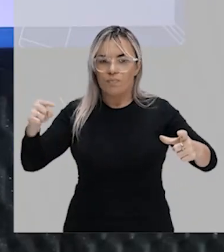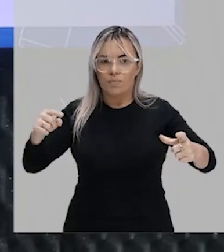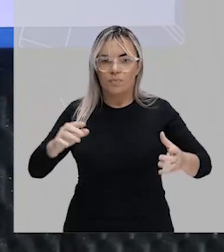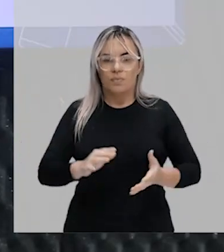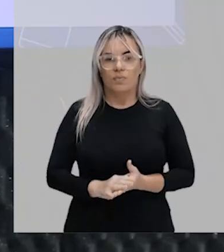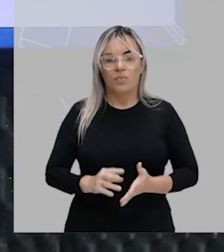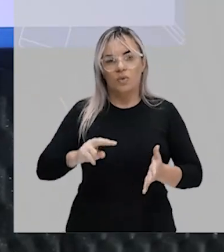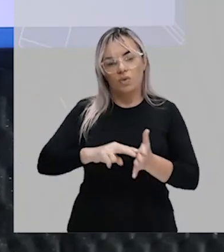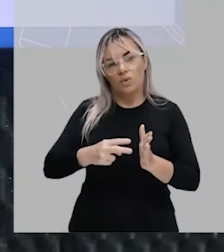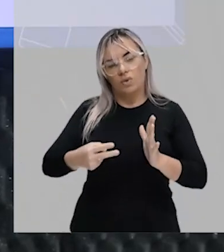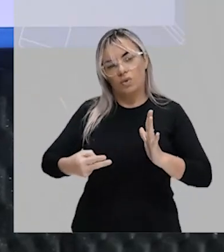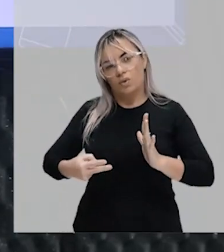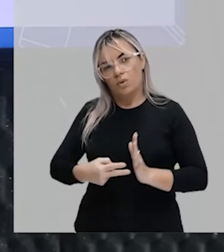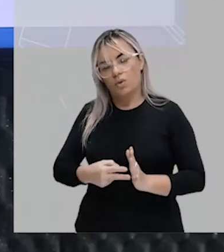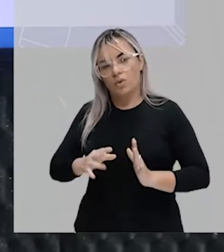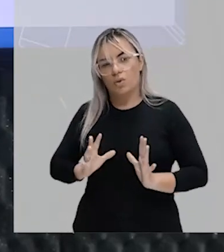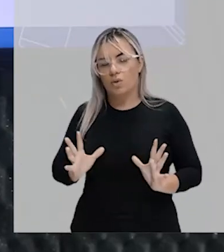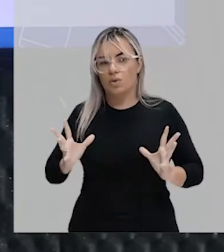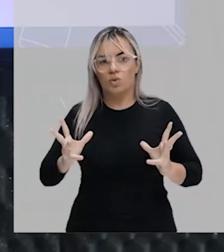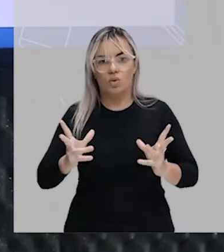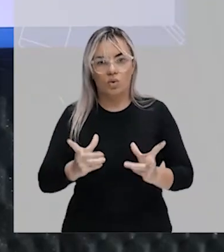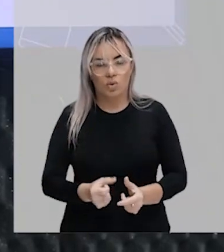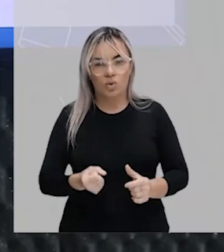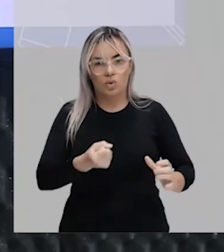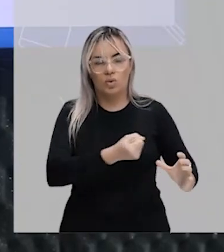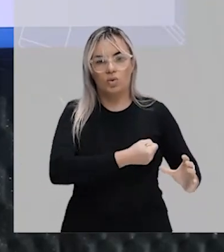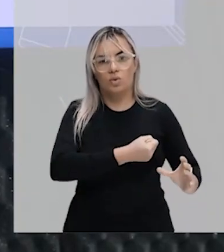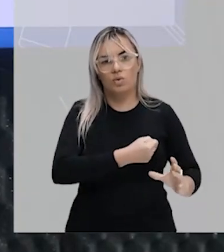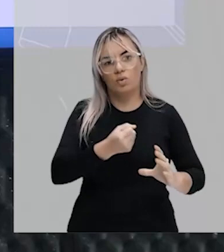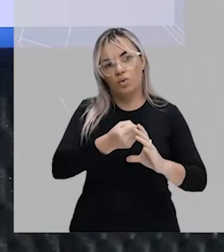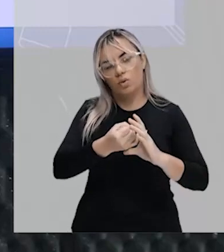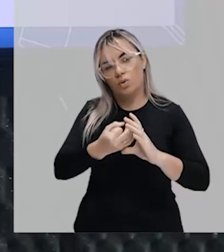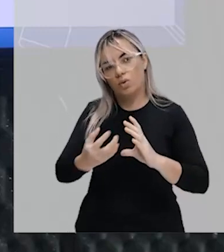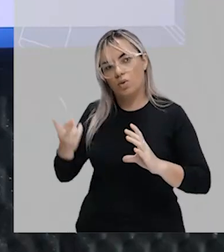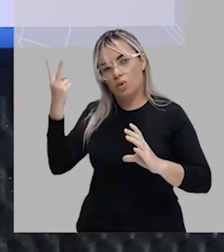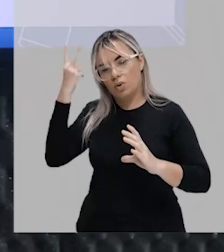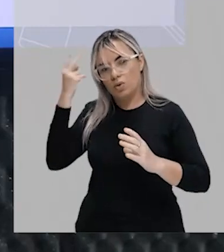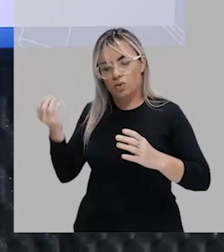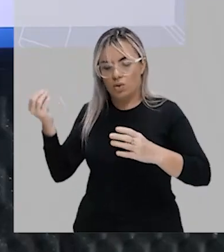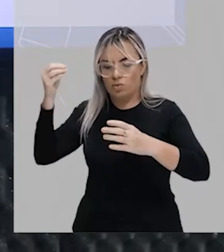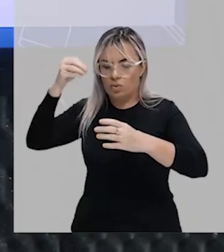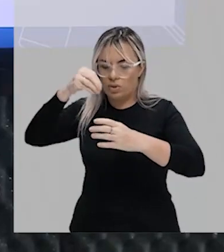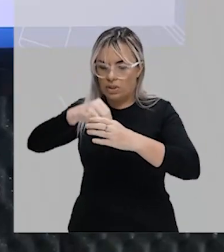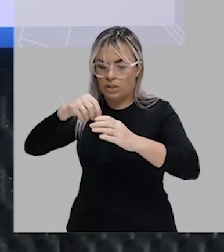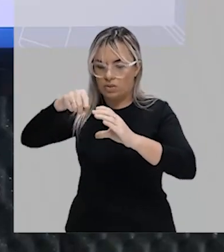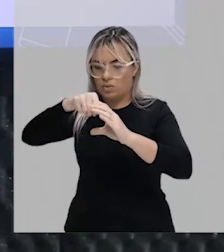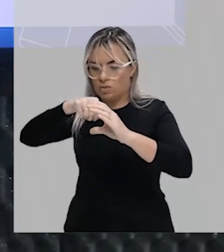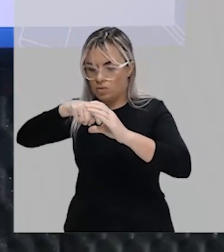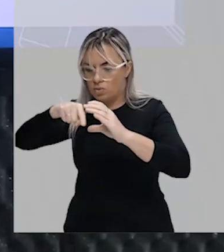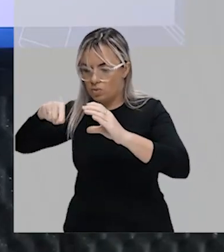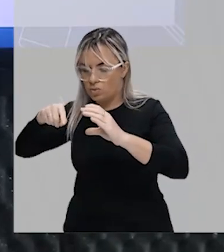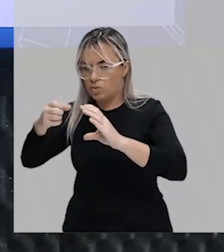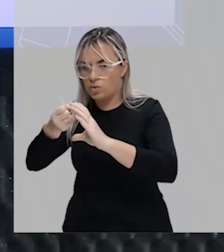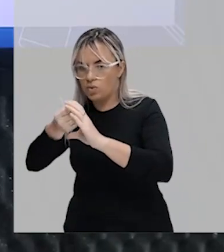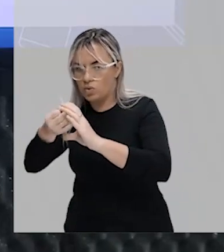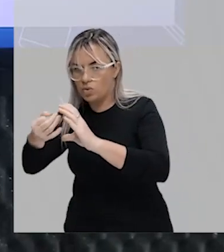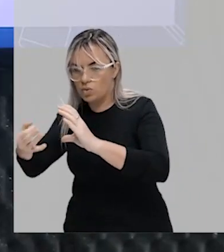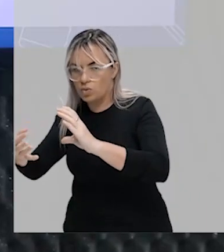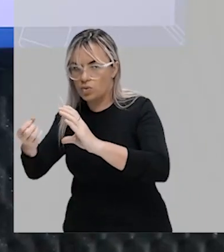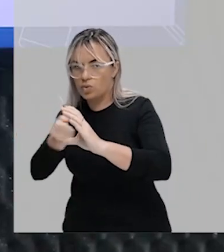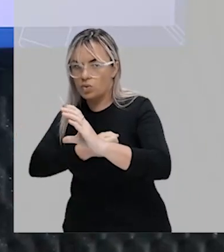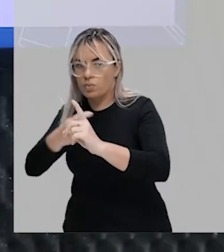que todos os números naturais, sim, estão contidos lá no conjunto dos números inteiros. Tranquilo, tá?